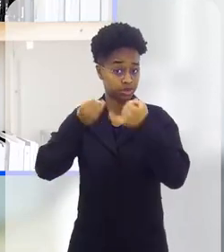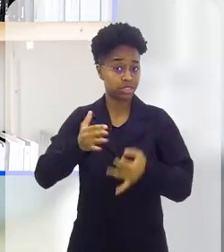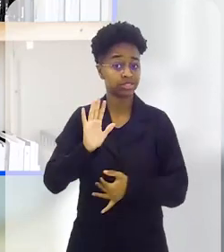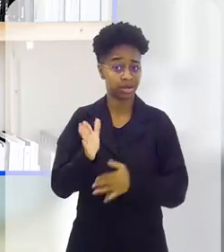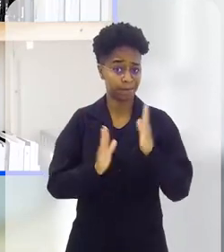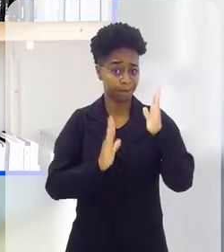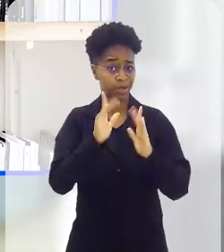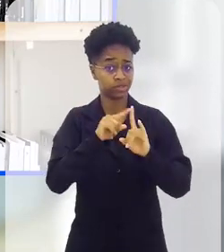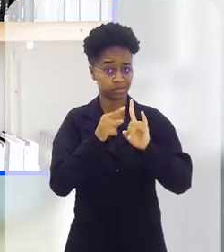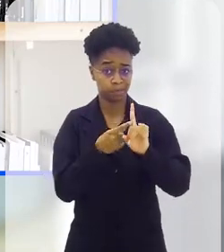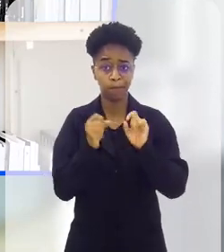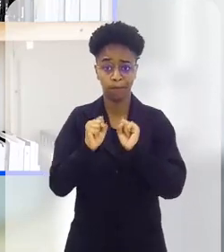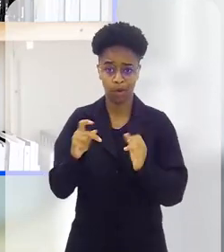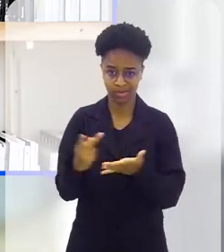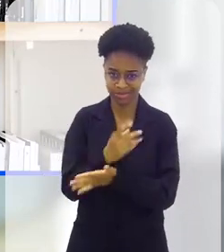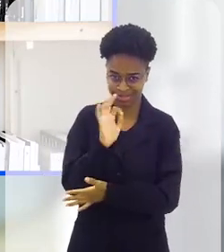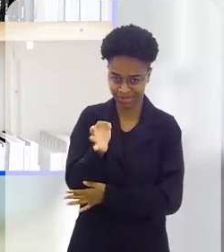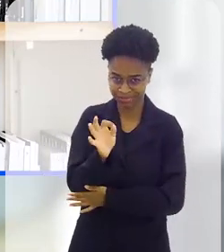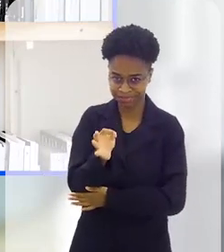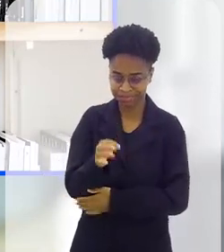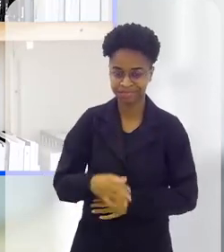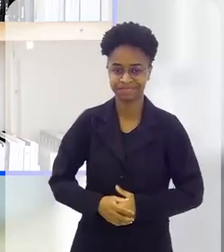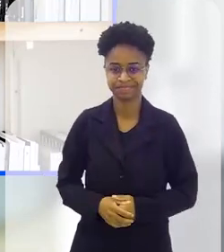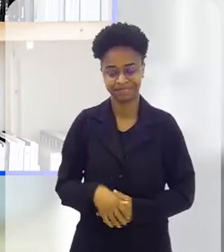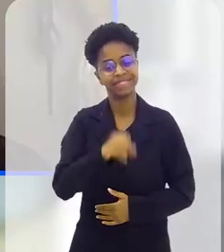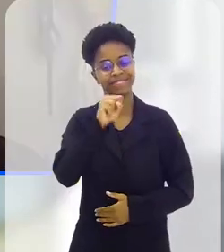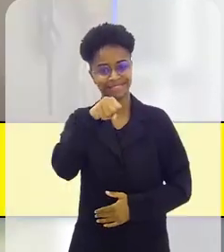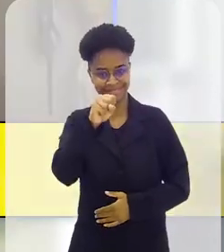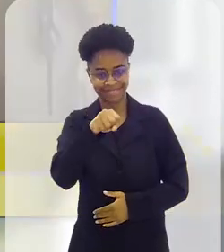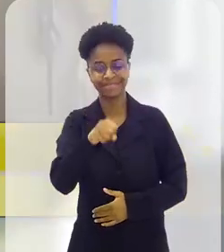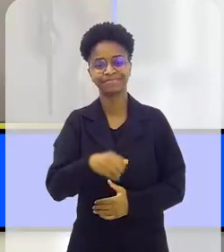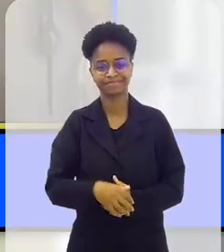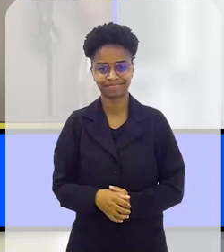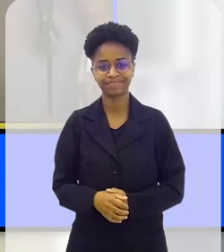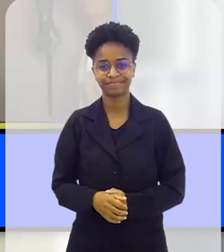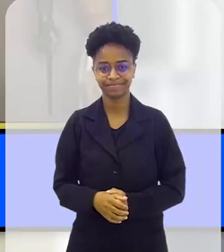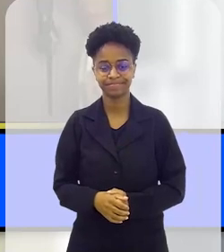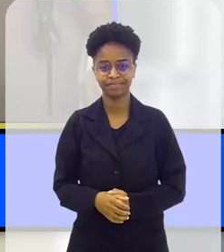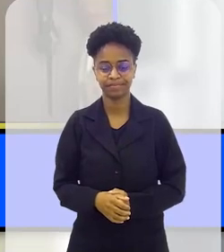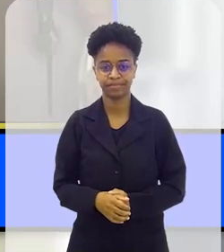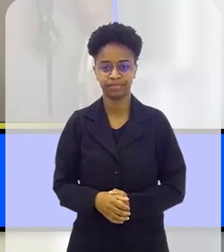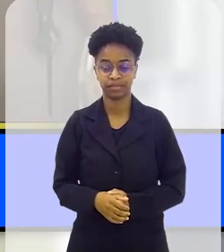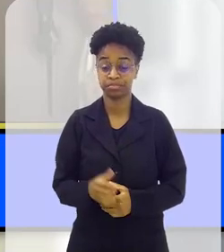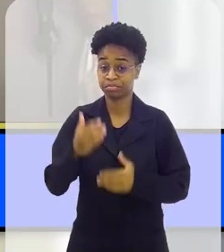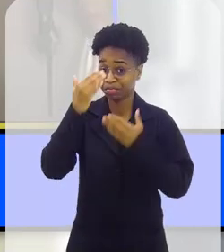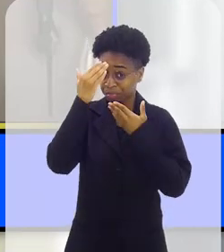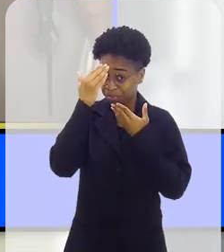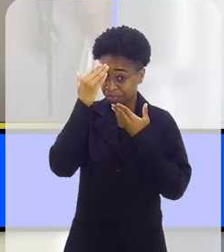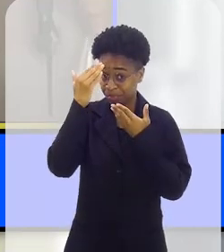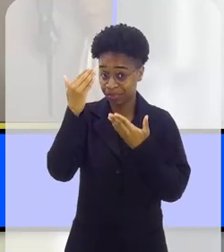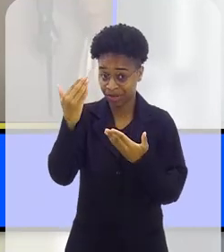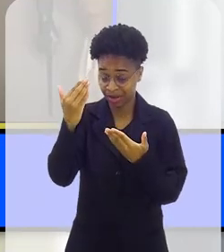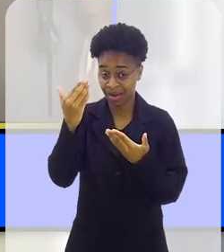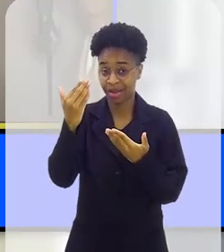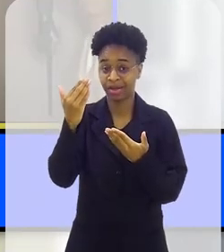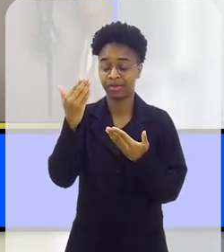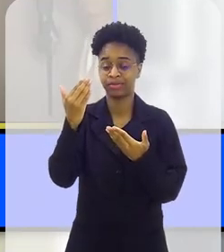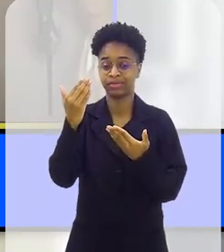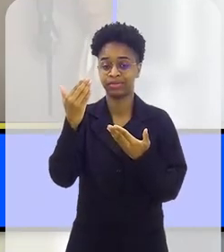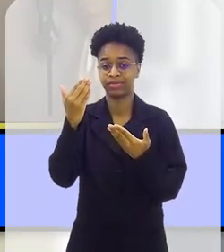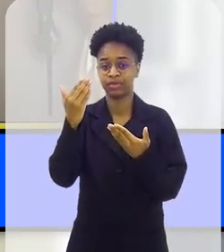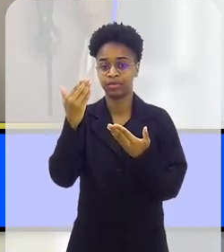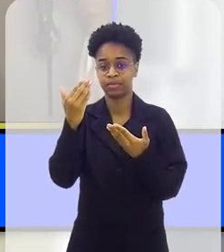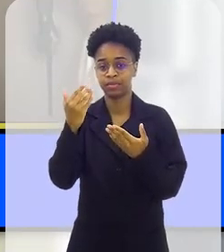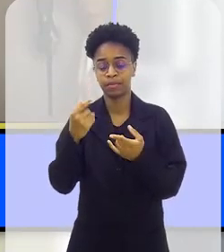já é desde a gestação que isso pode acontecer, né doutora? Sim, então Priscila, eu te agradeço por